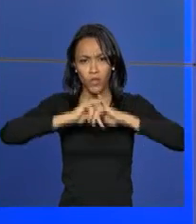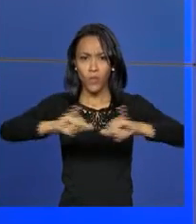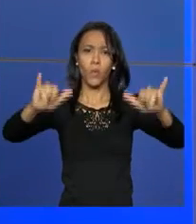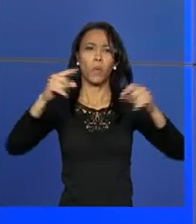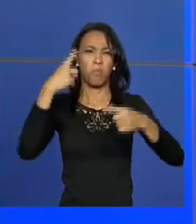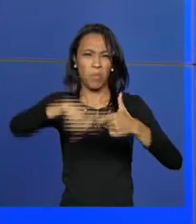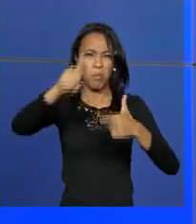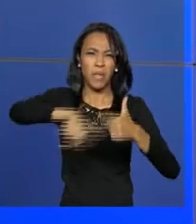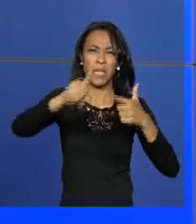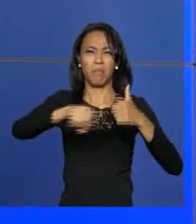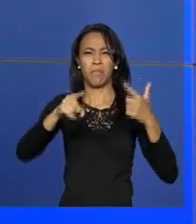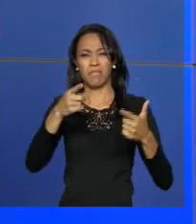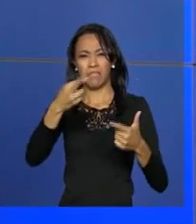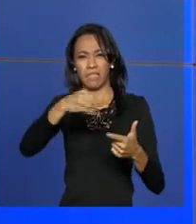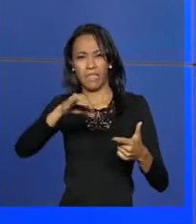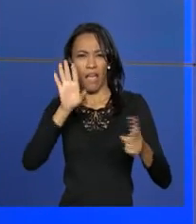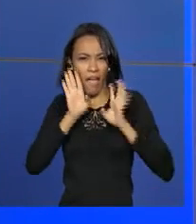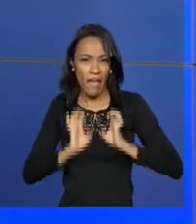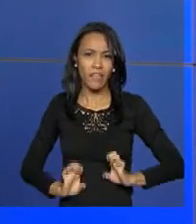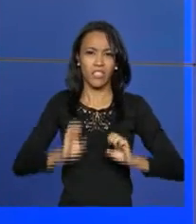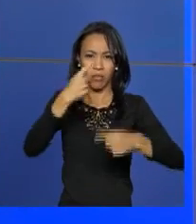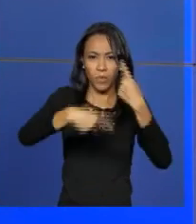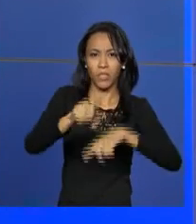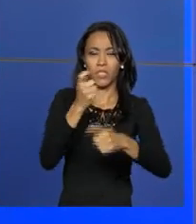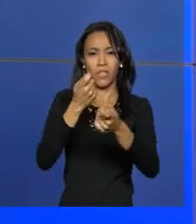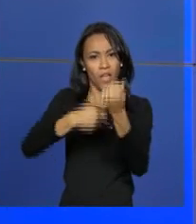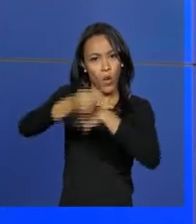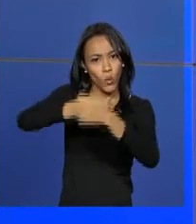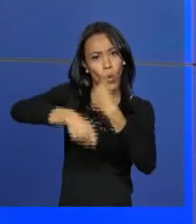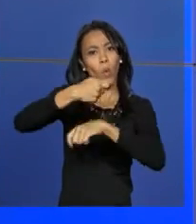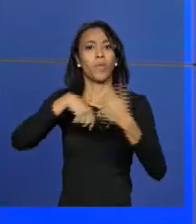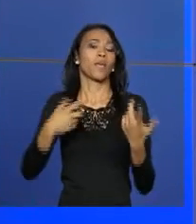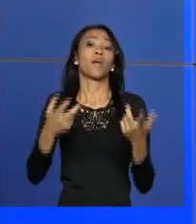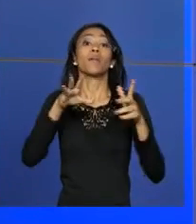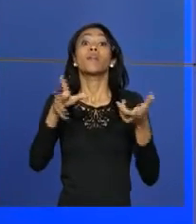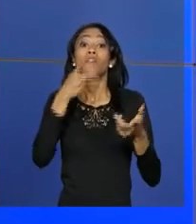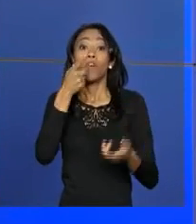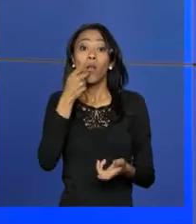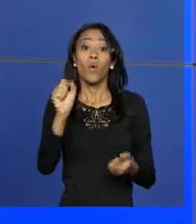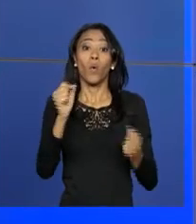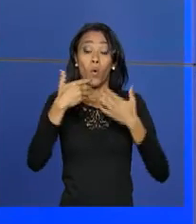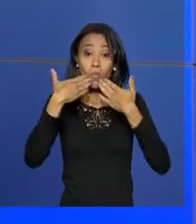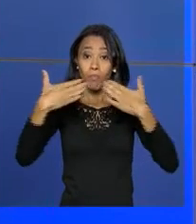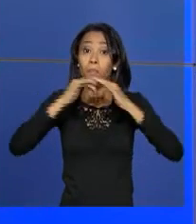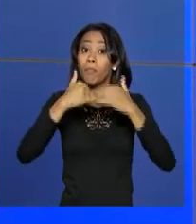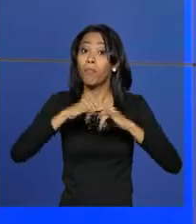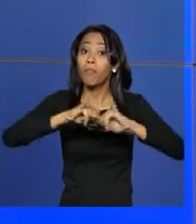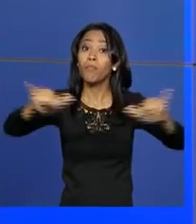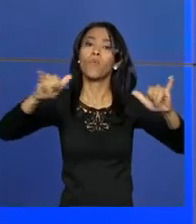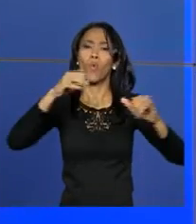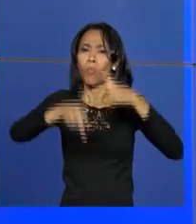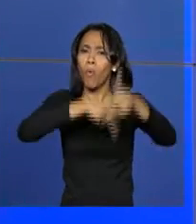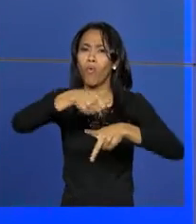crise ética, política, econômica e institucional pela qual passa o país, o episcopado brasileiro conclama o povo brasileiro a